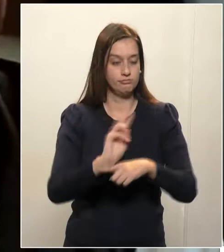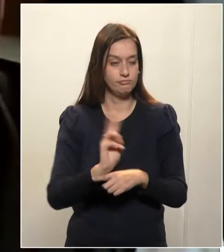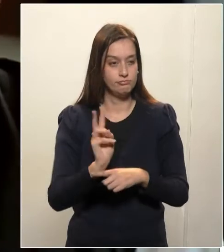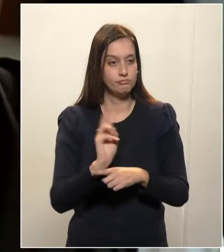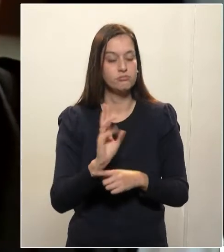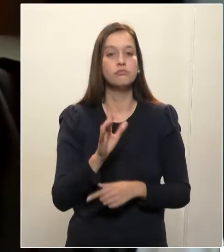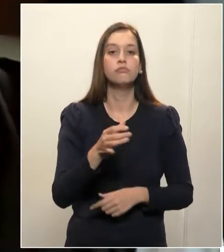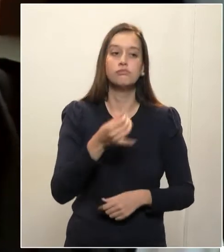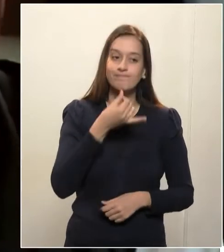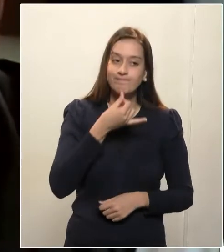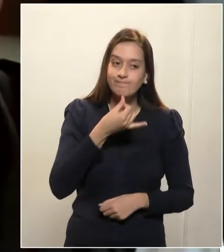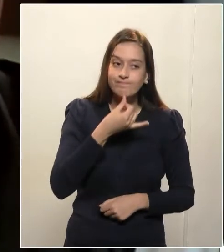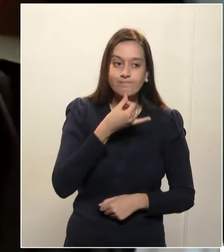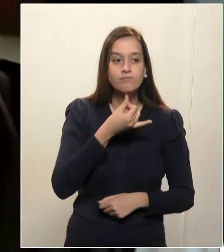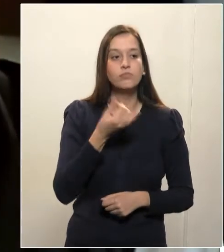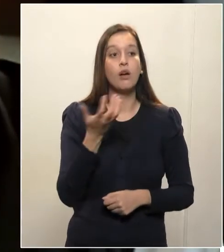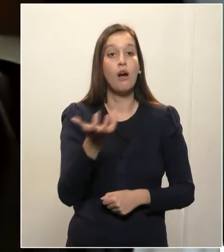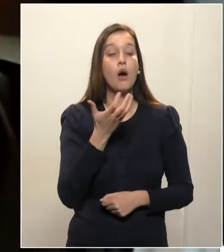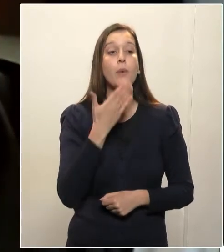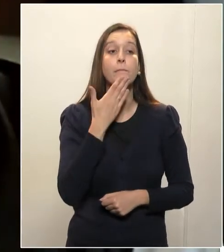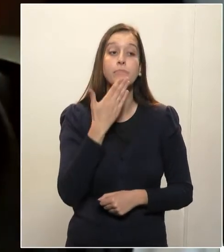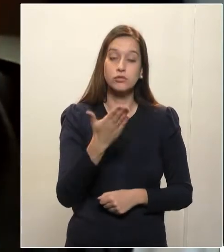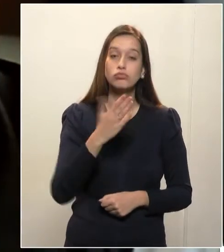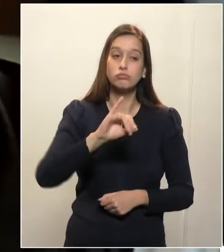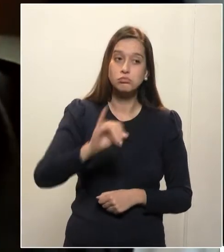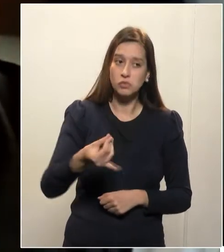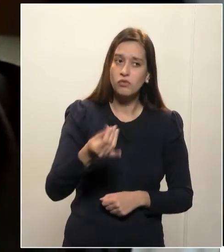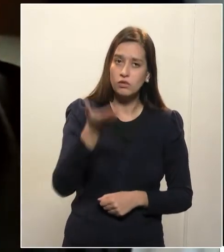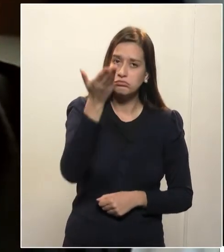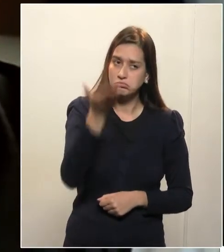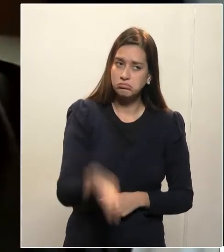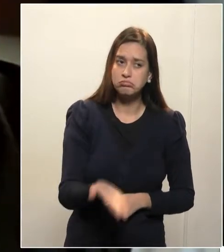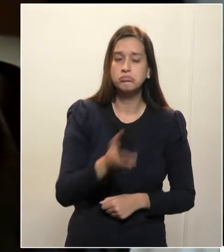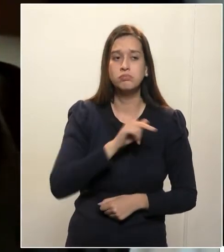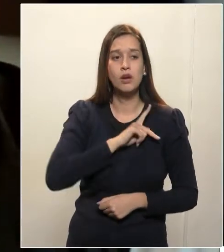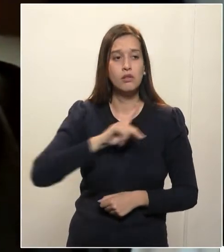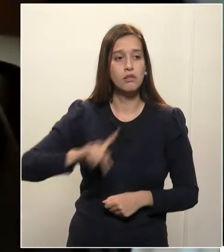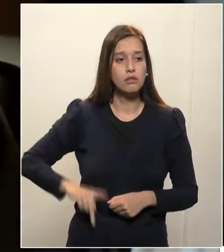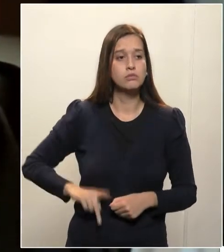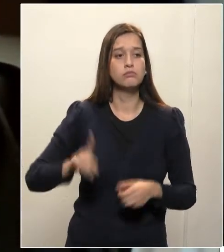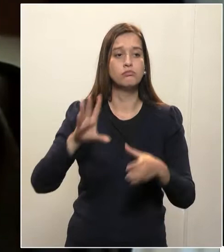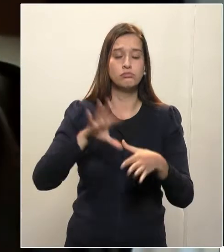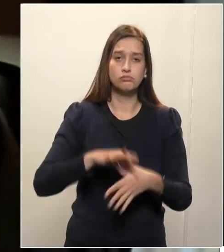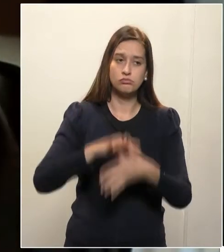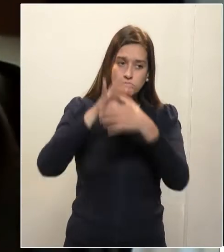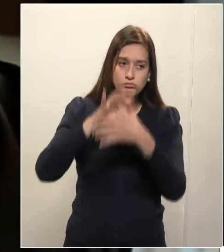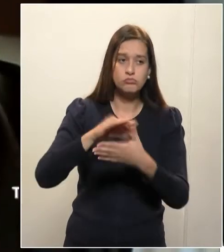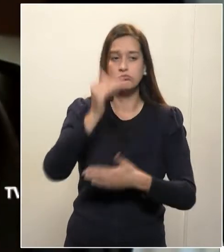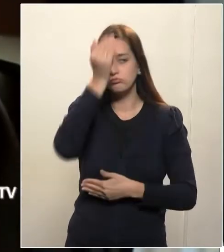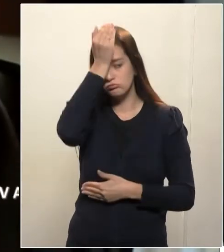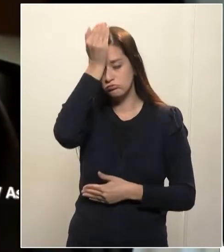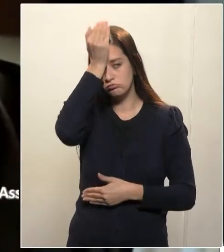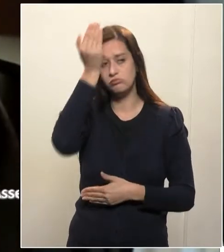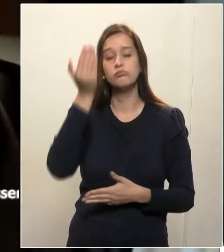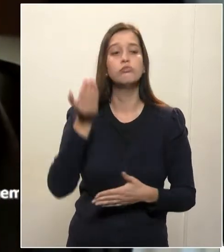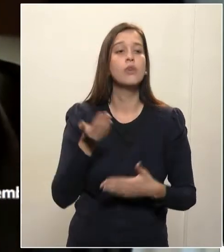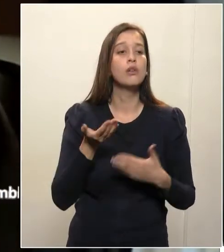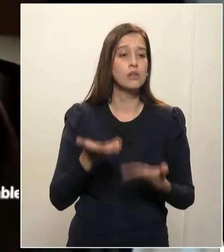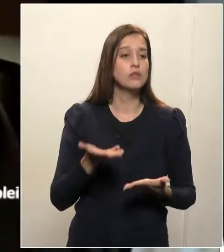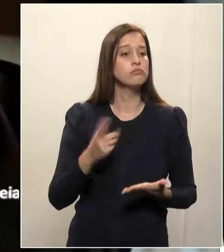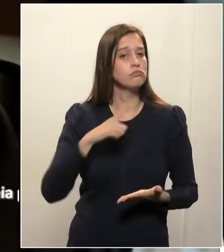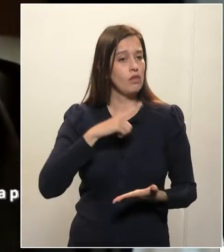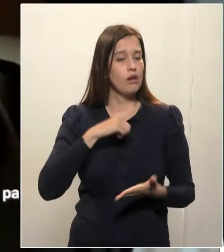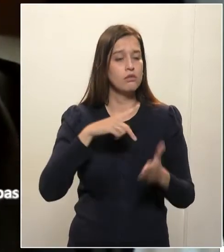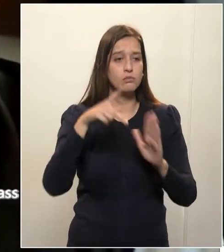até queria pedir, aproveitar, para pedir a V. Exª e ao nosso líder, o SEIM, que tenha um projeto que trata sobre a